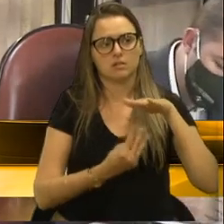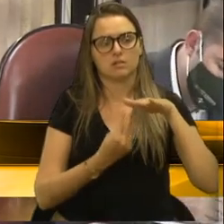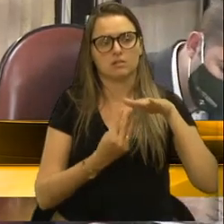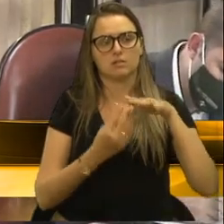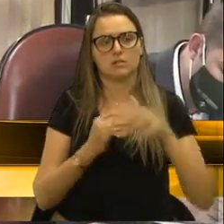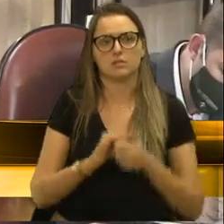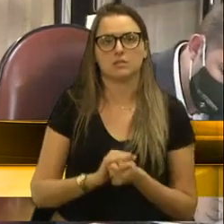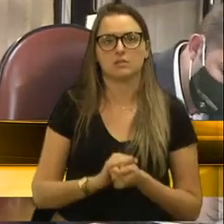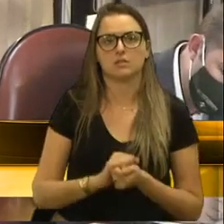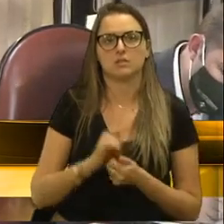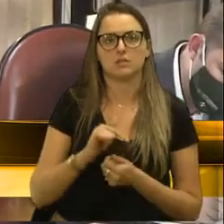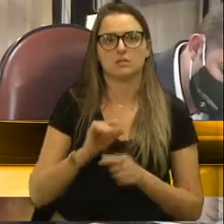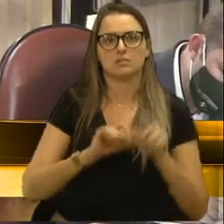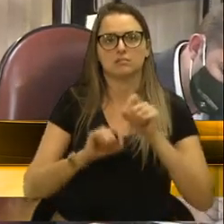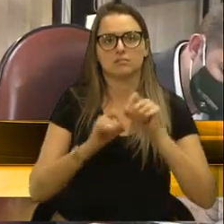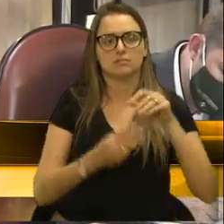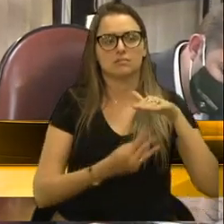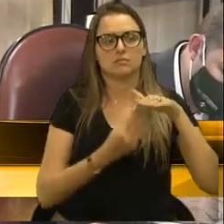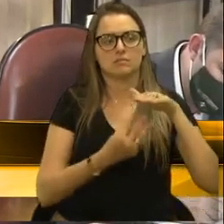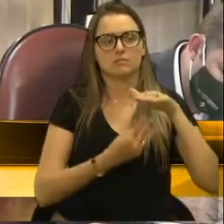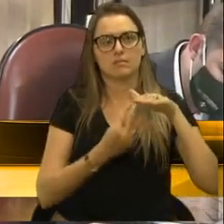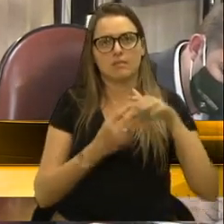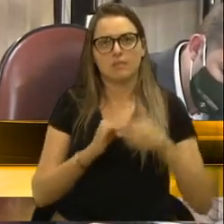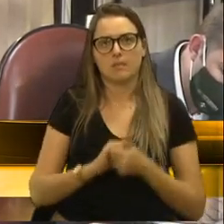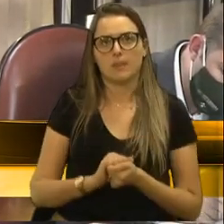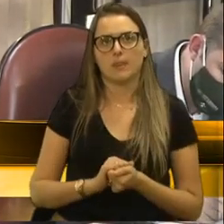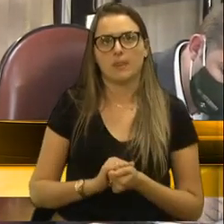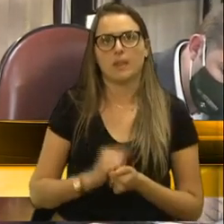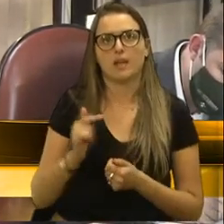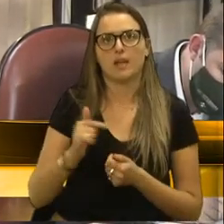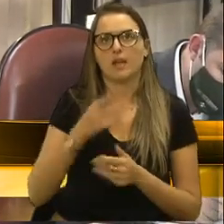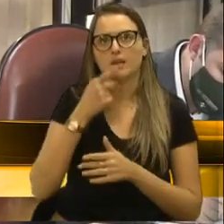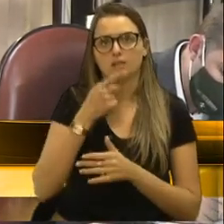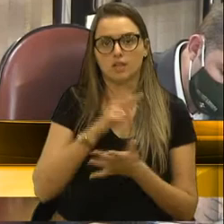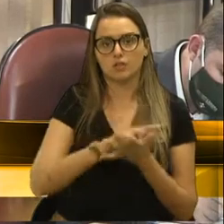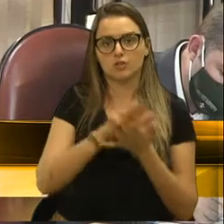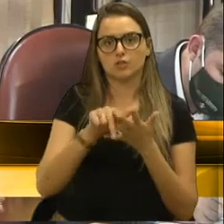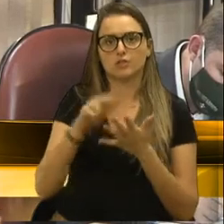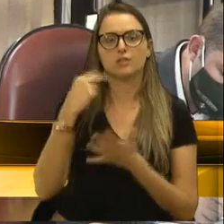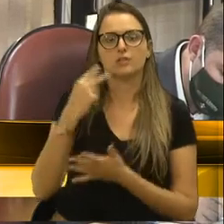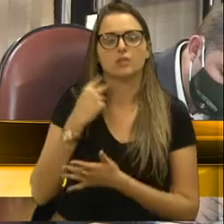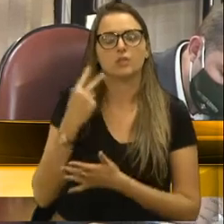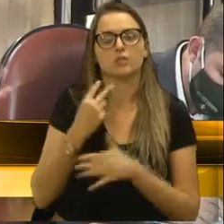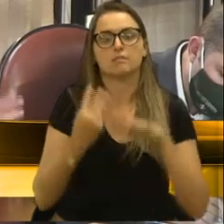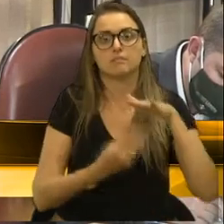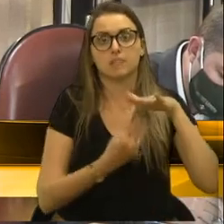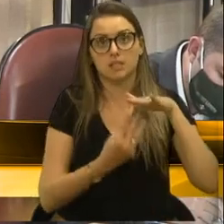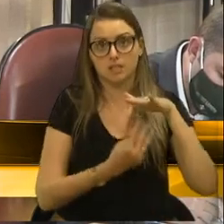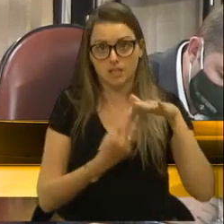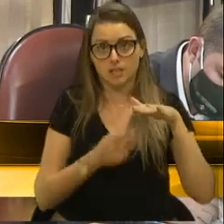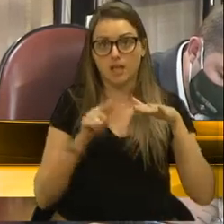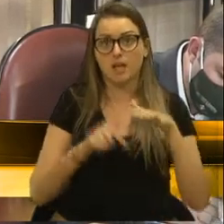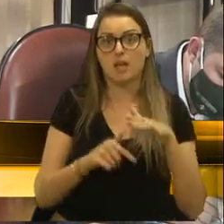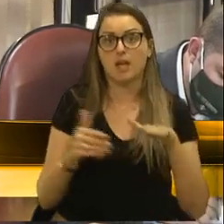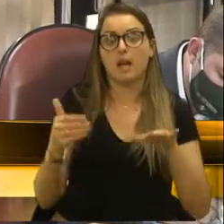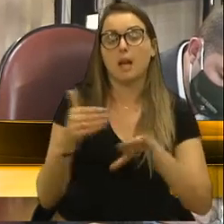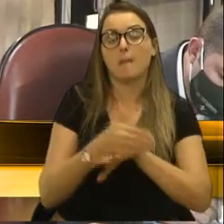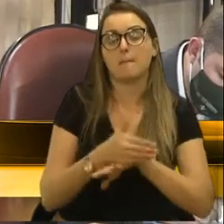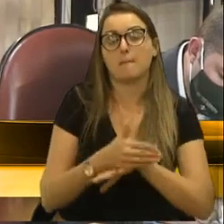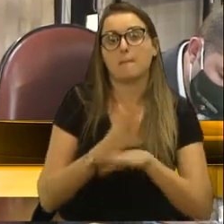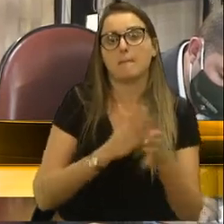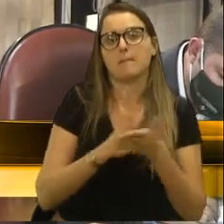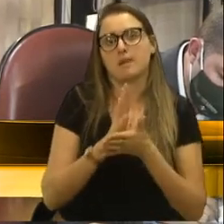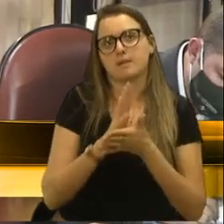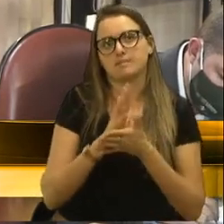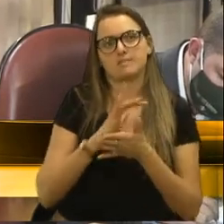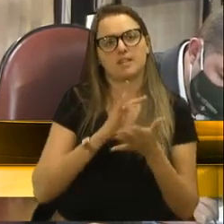perde com as terceirizações. A gente viu aqui, inclusive, falas de vários vereadores aqui dizendo que a terceirização é a porta para a corrupção na área da saúde, não sei o quê.